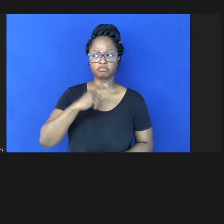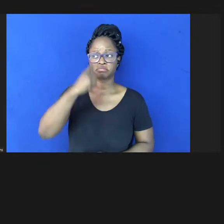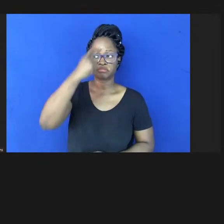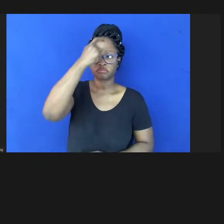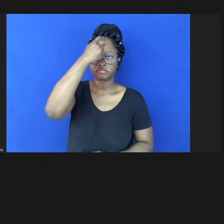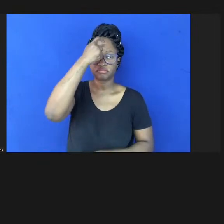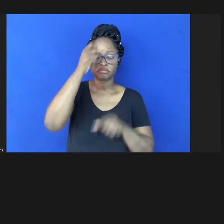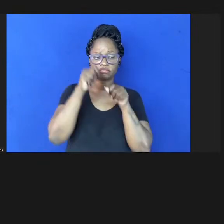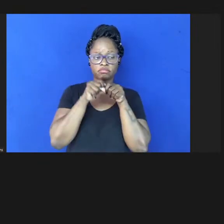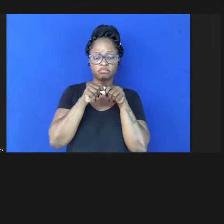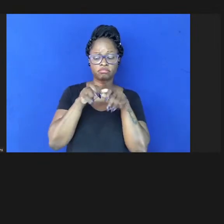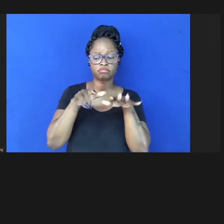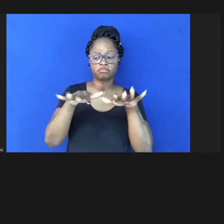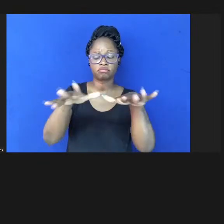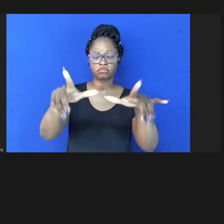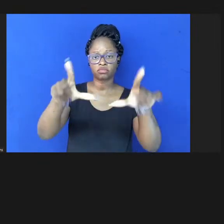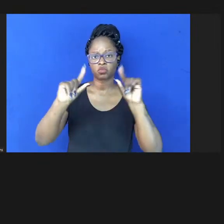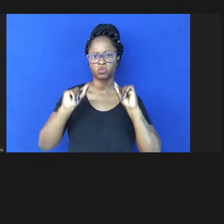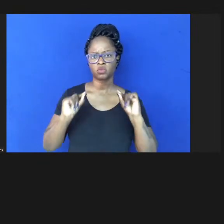que